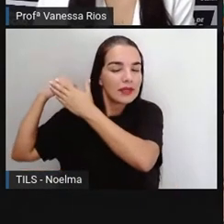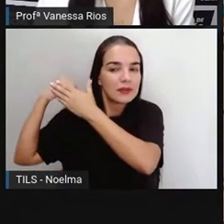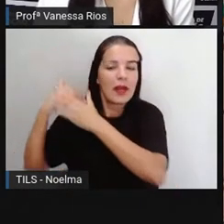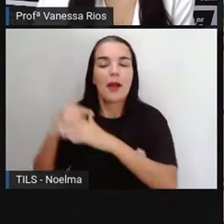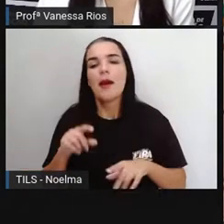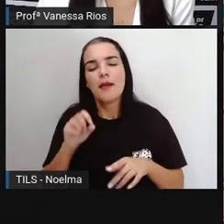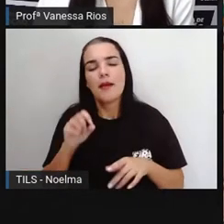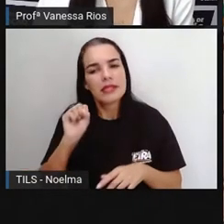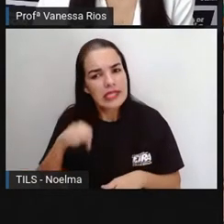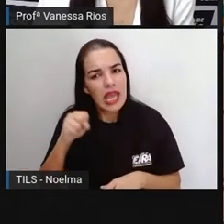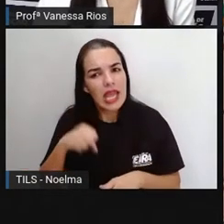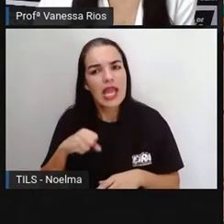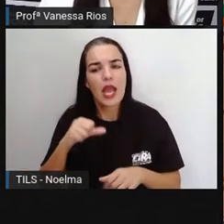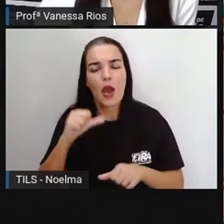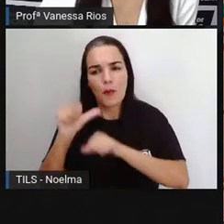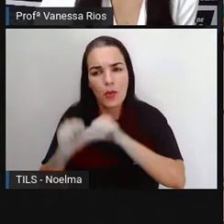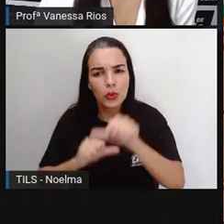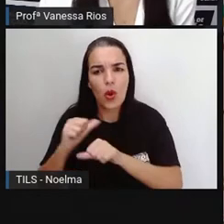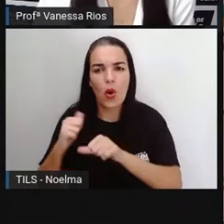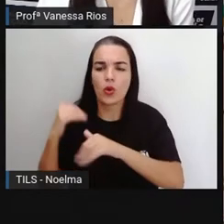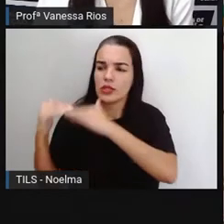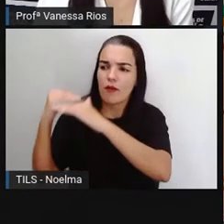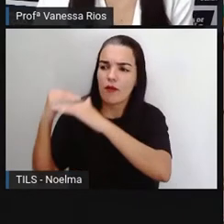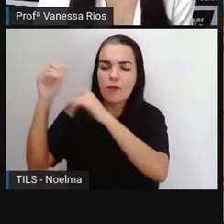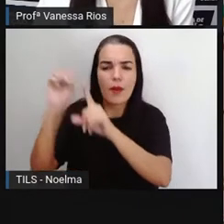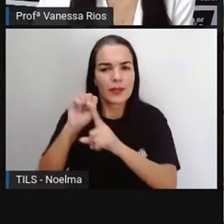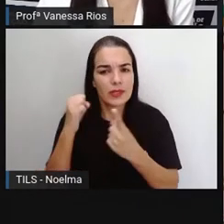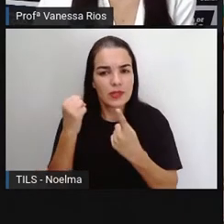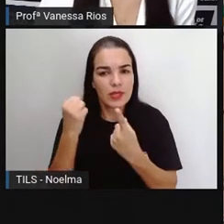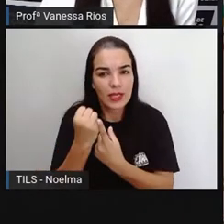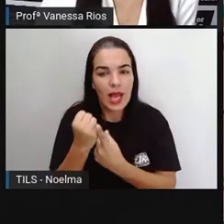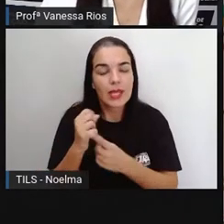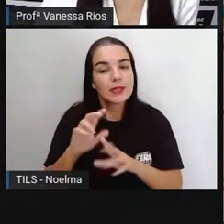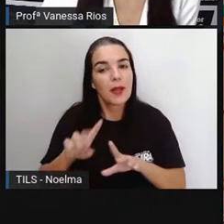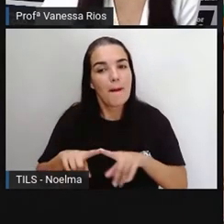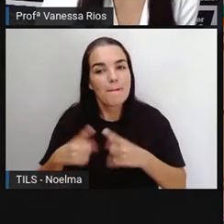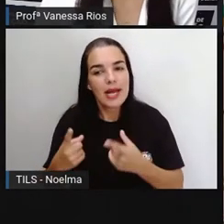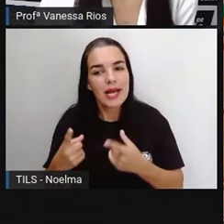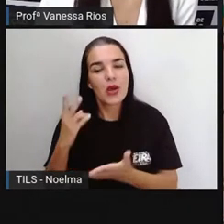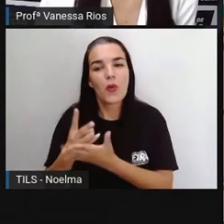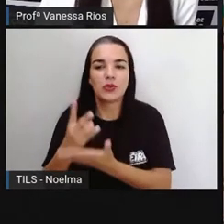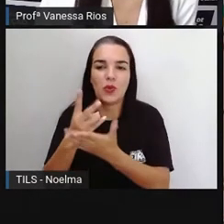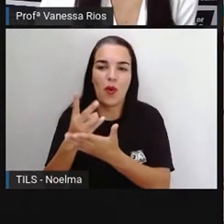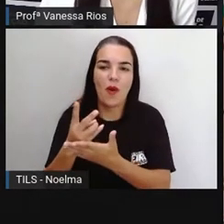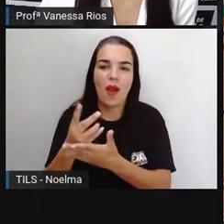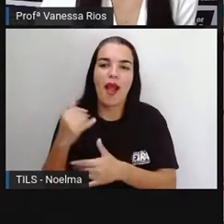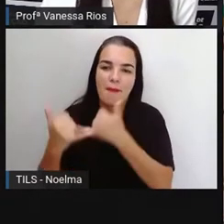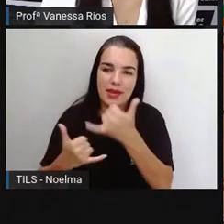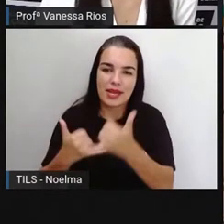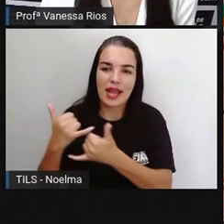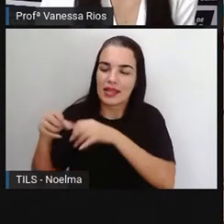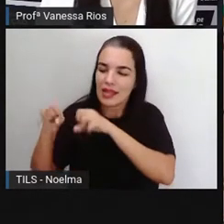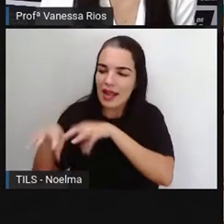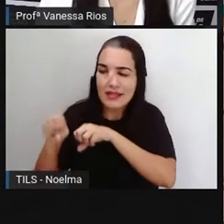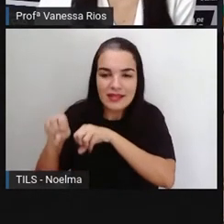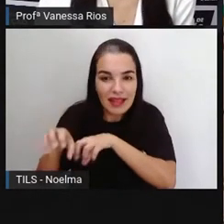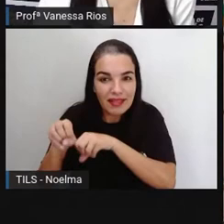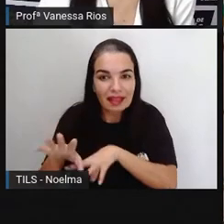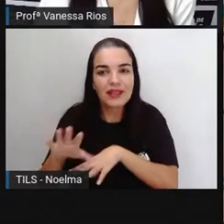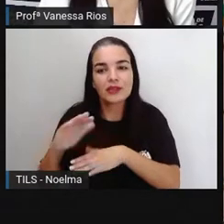brincadeiras, elas permaneceram, né? Sendo ensinadas e sendo aprendidas e as crianças dando